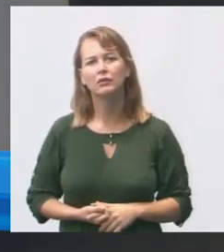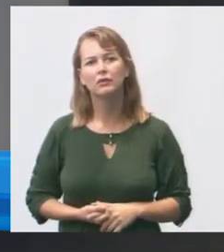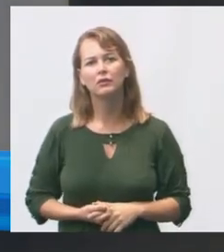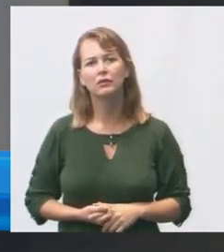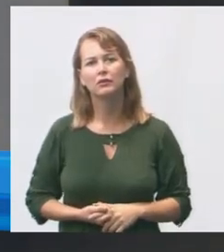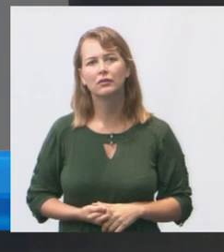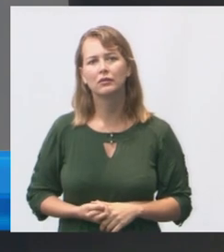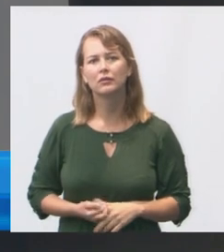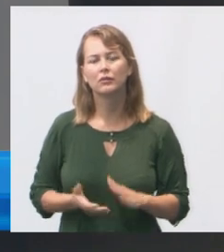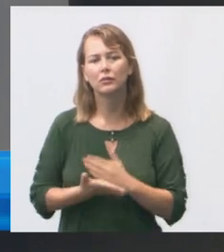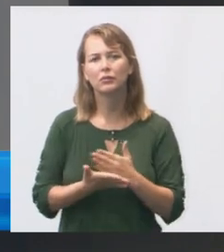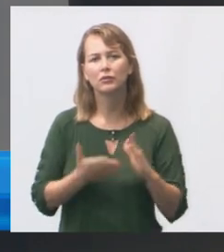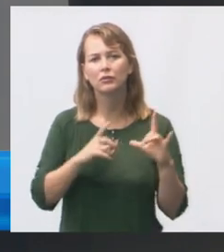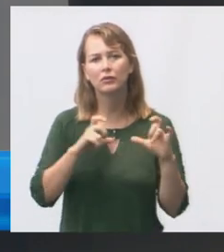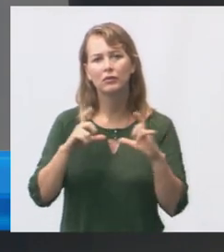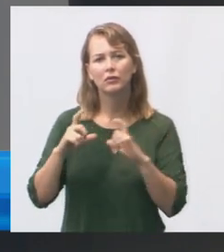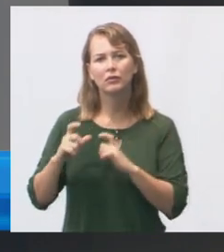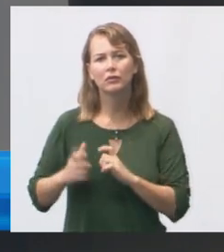algumas fotos